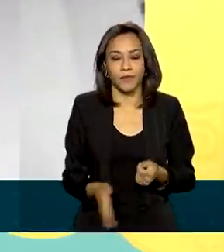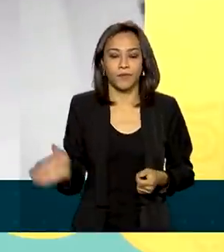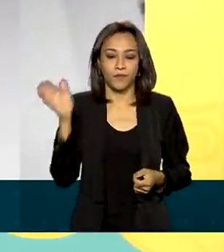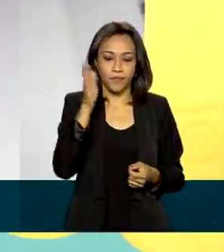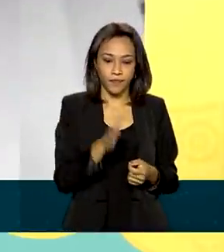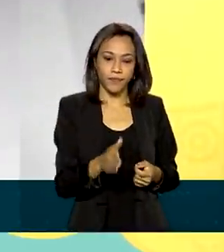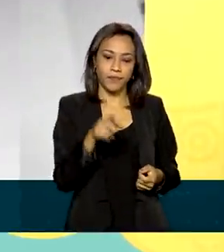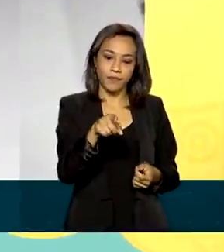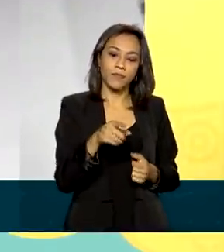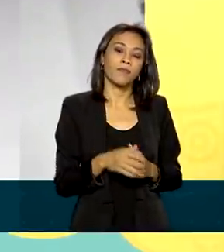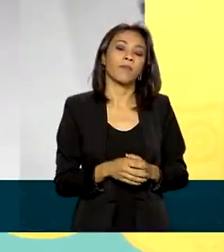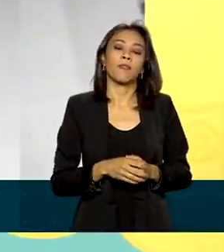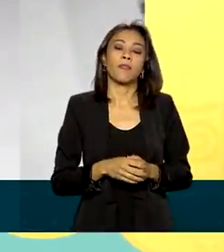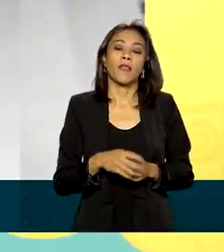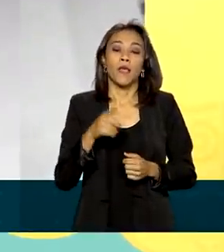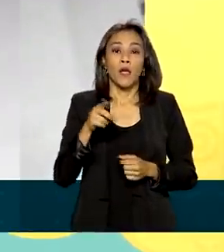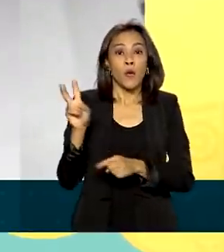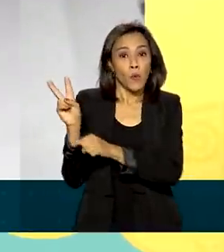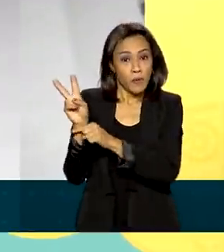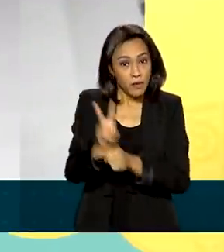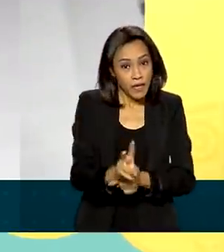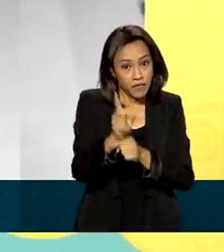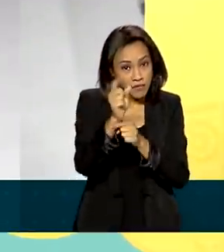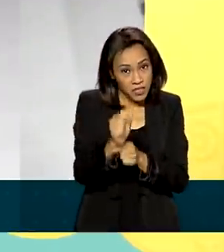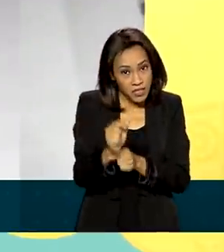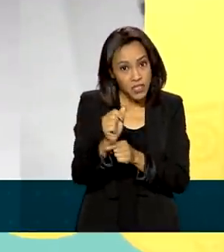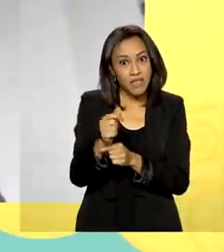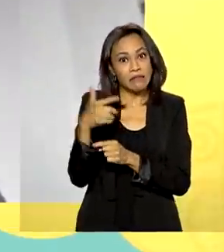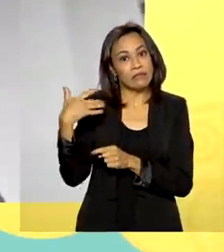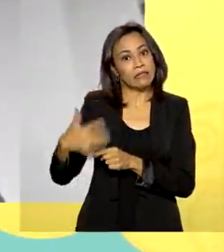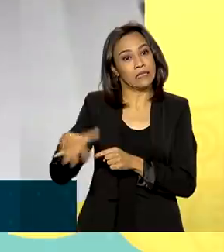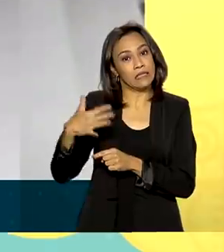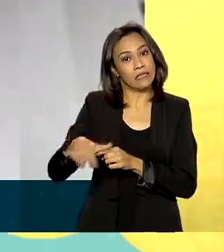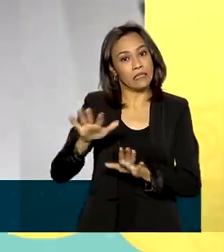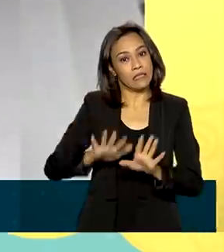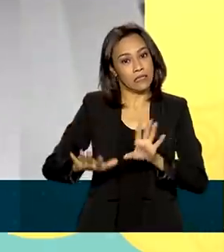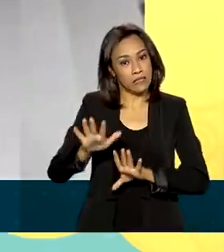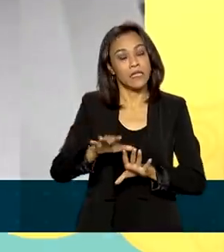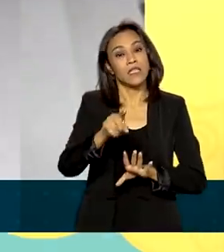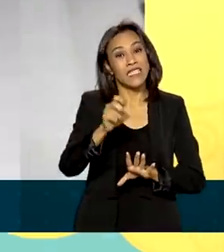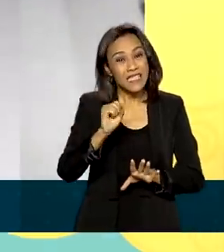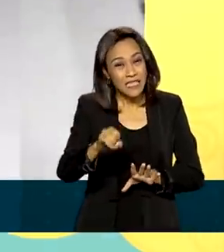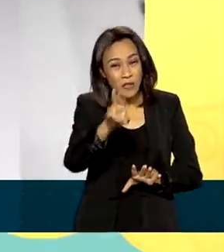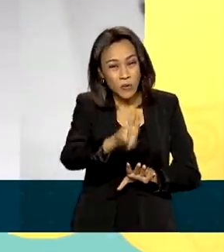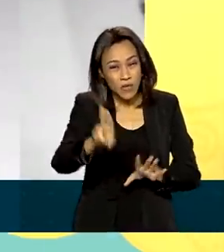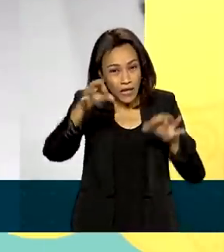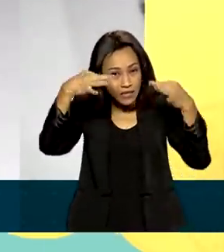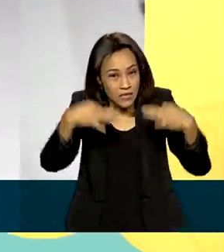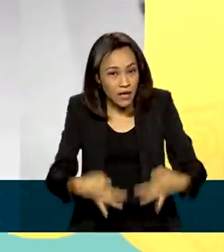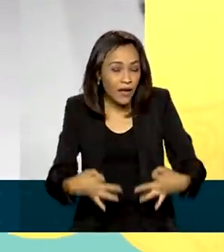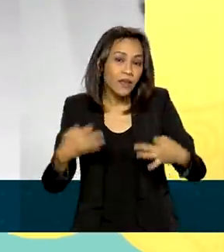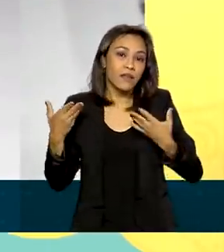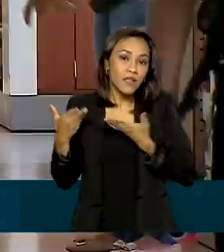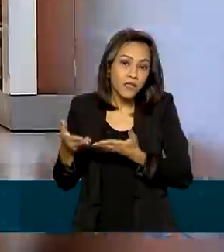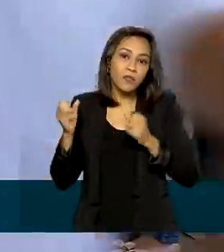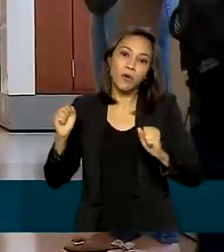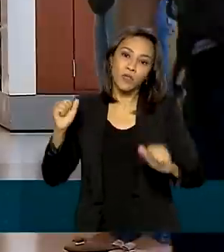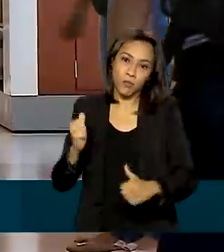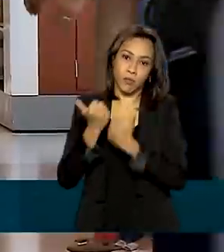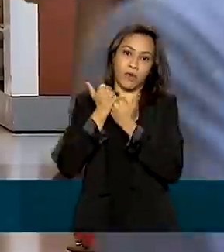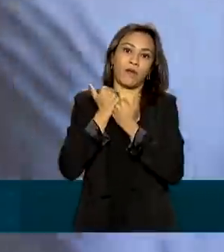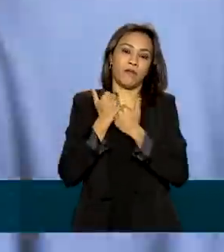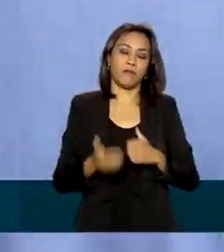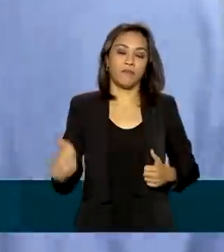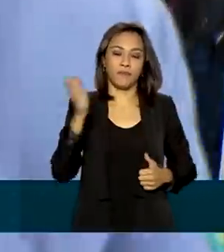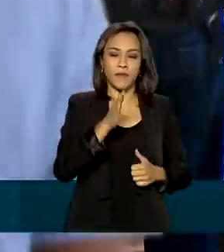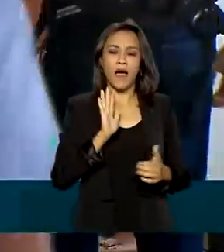é visto como um vilão, mas a gente sabe que se usado corretamente, ele é, na verdade, pode ser um grande aliado. Até